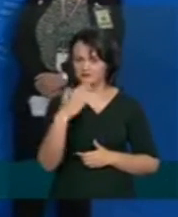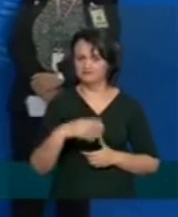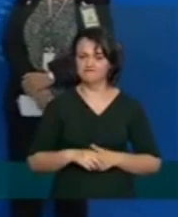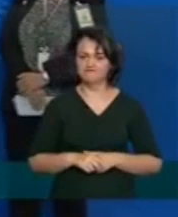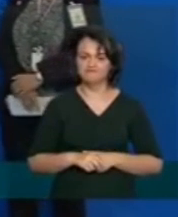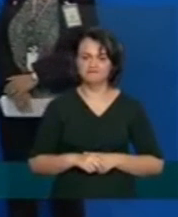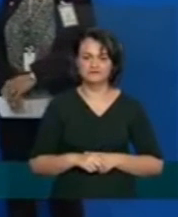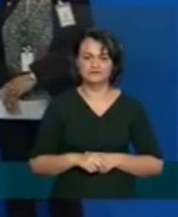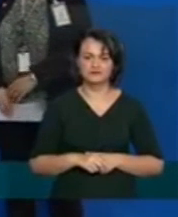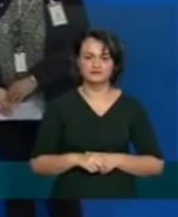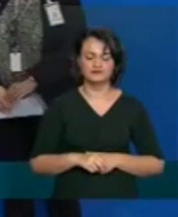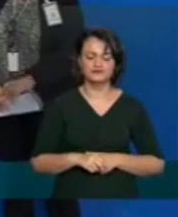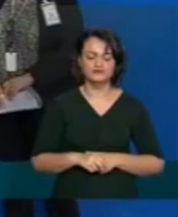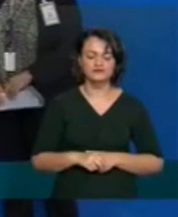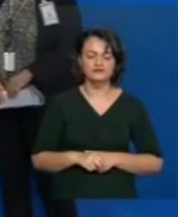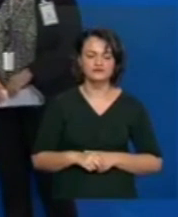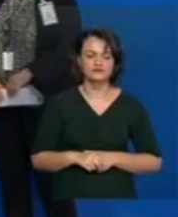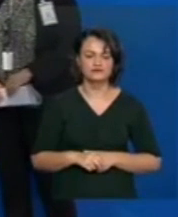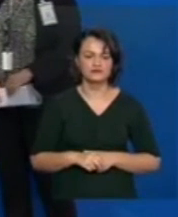obrigado